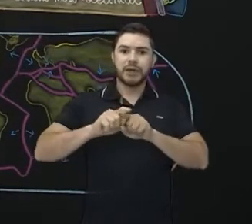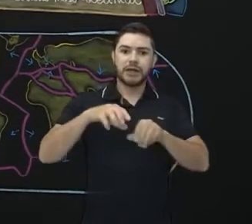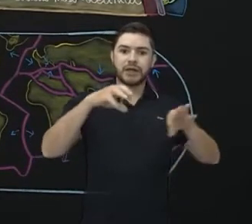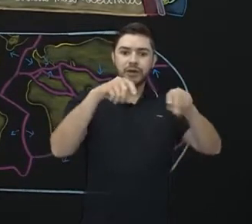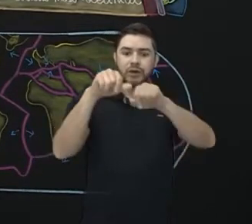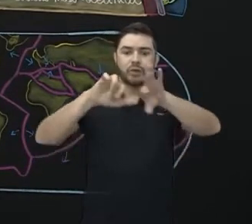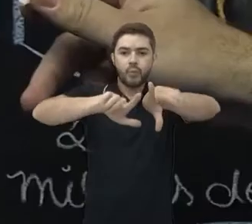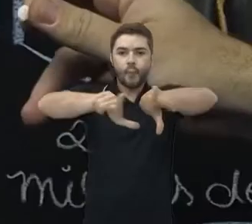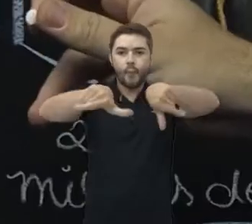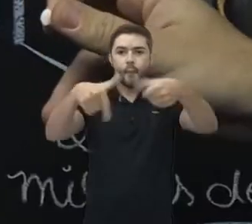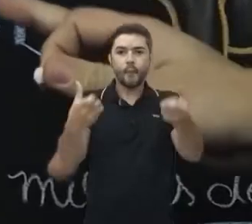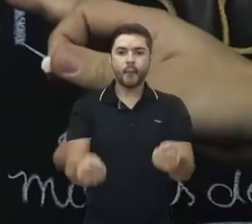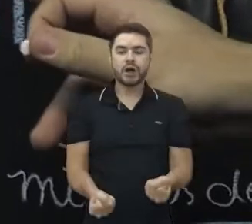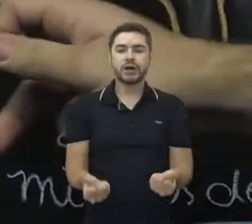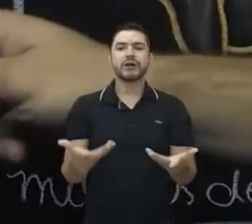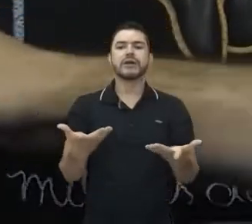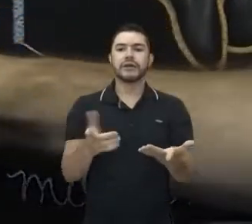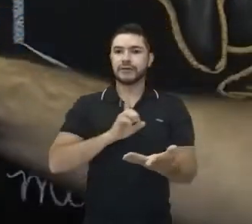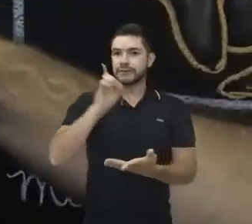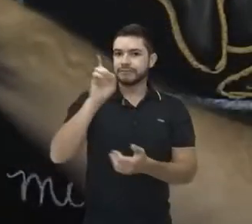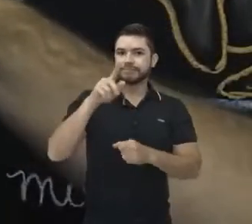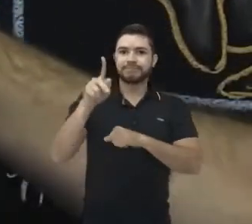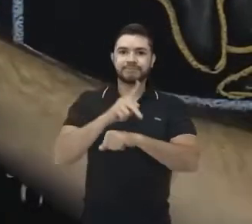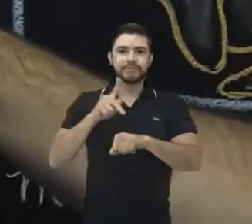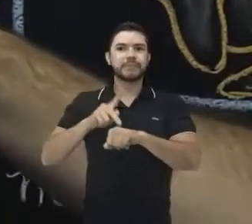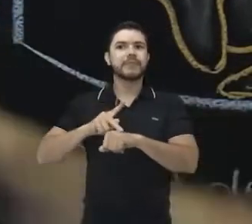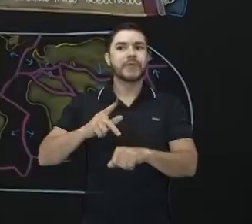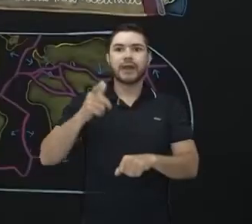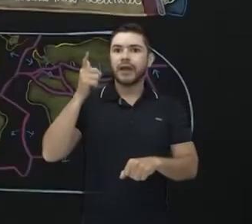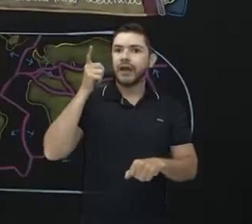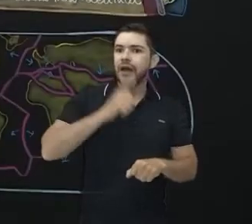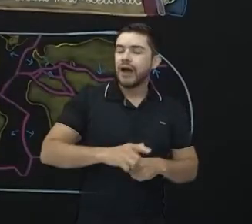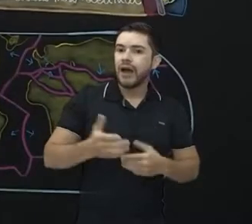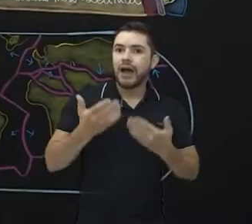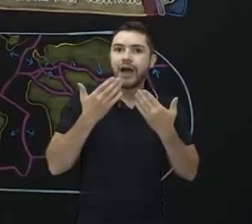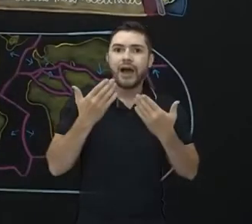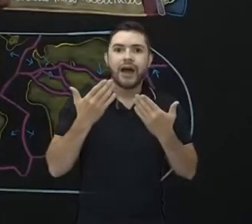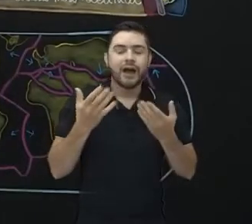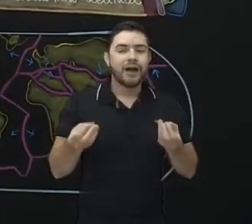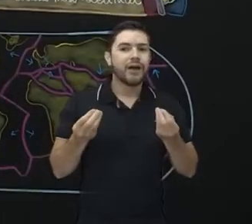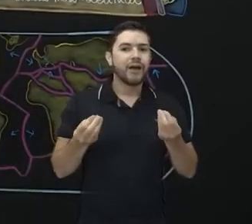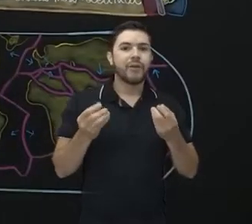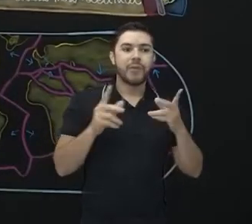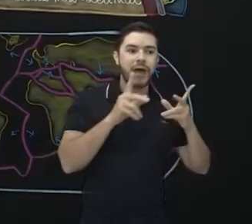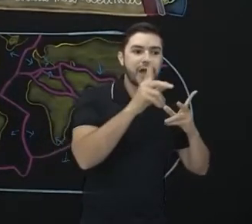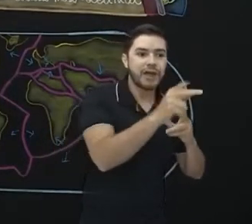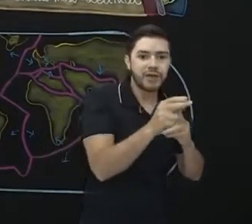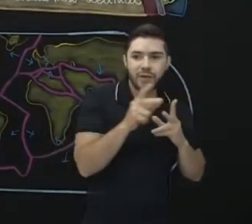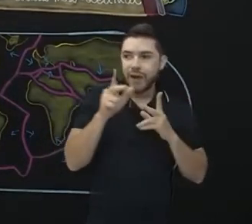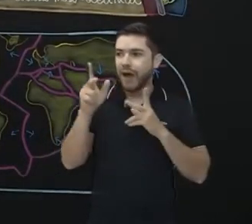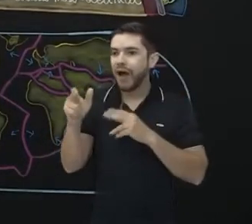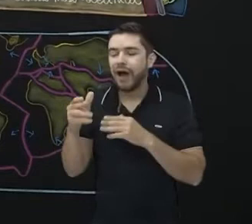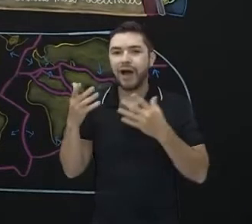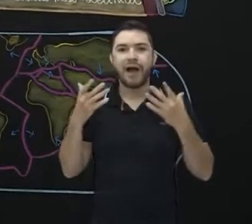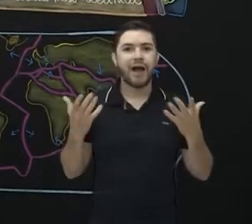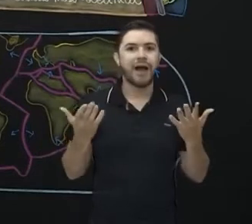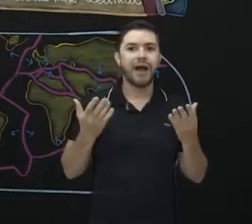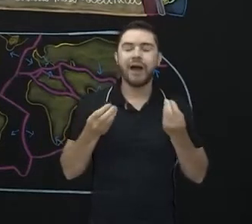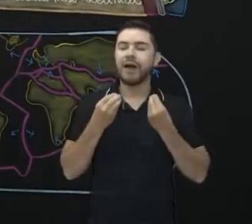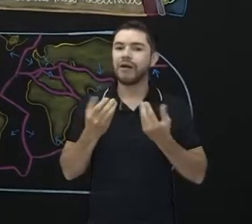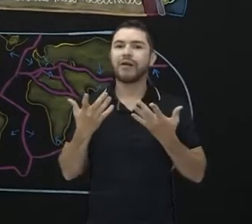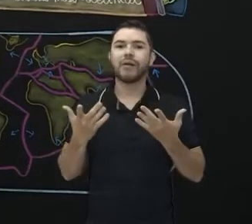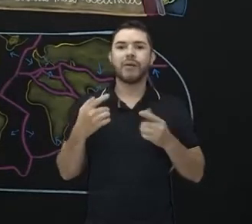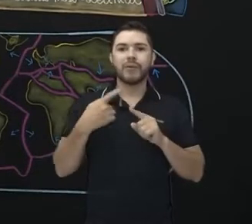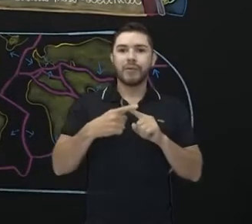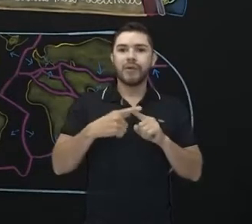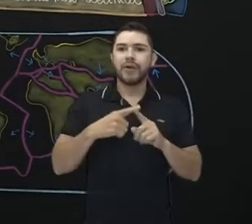regiãozinha ali acabou sendo bem importante, porque o mesmo fóssil em continentes diferentes era um grande achado. Quer